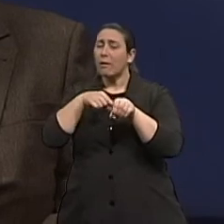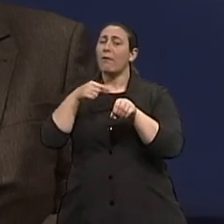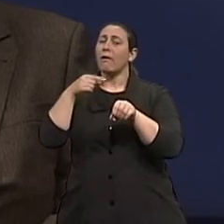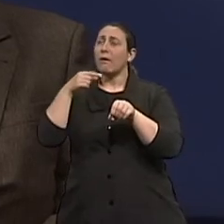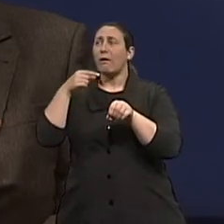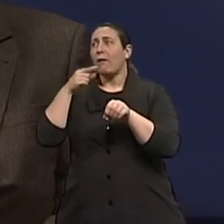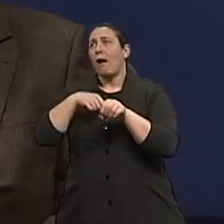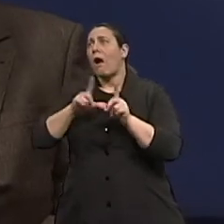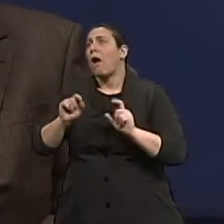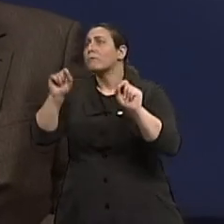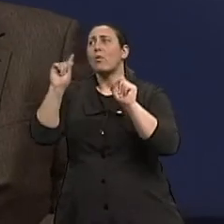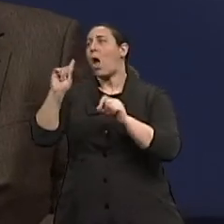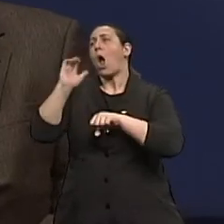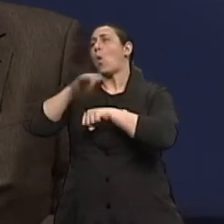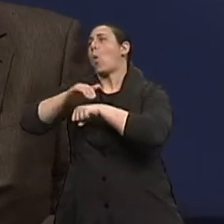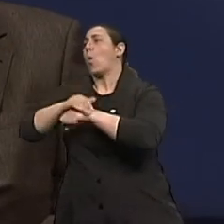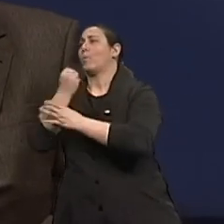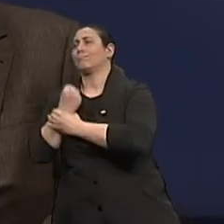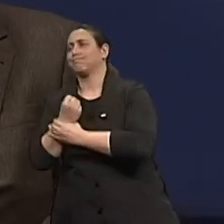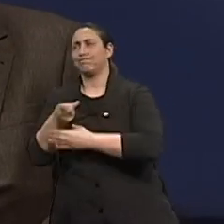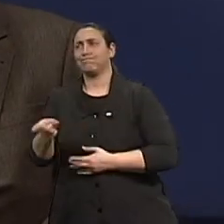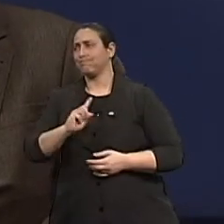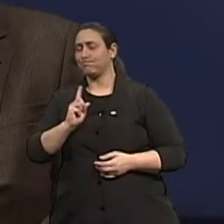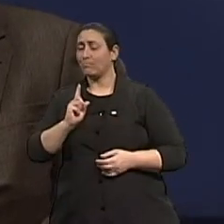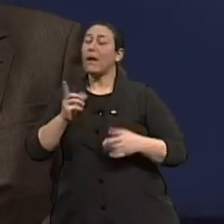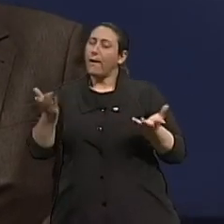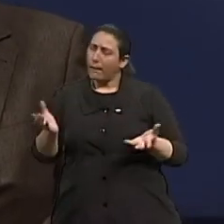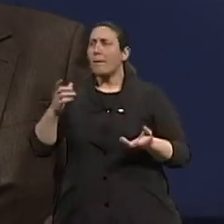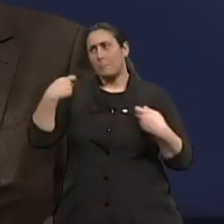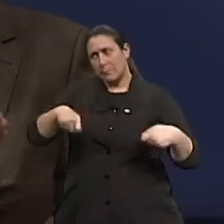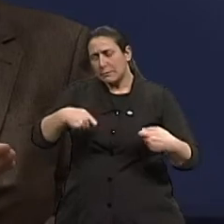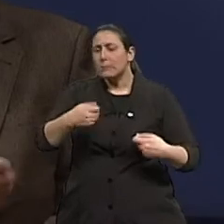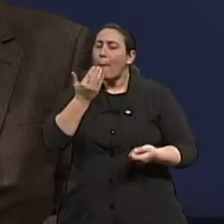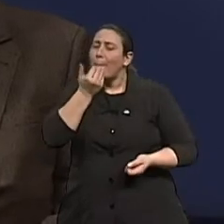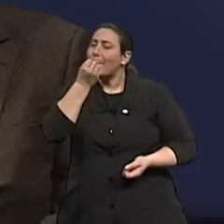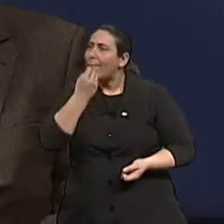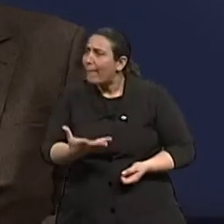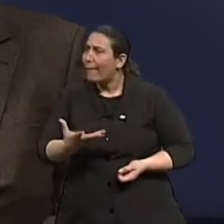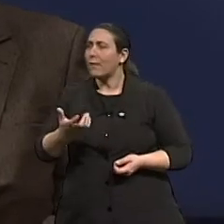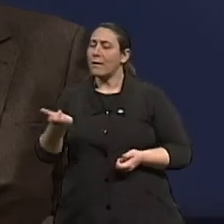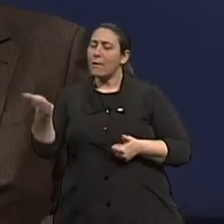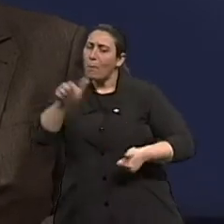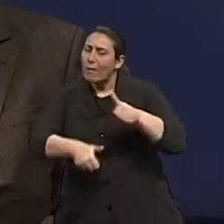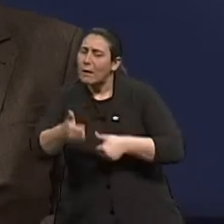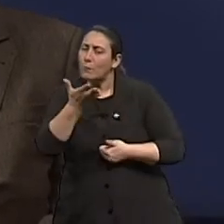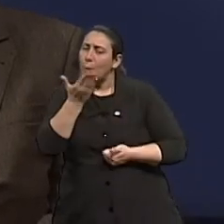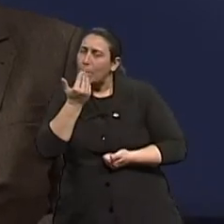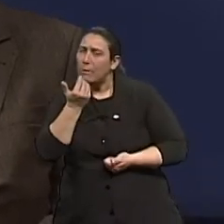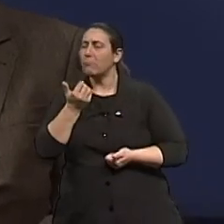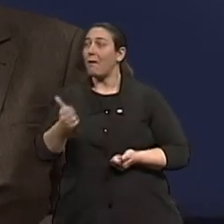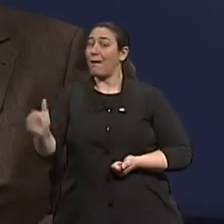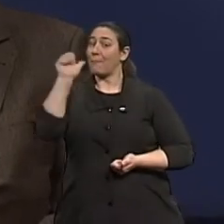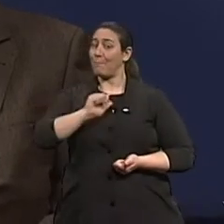E isto, a dieta, com fibras vegetais, mais uma boa ingestão de líquidos, é sempre